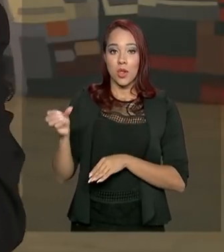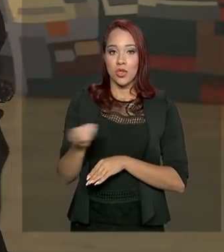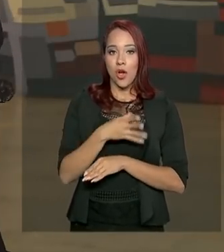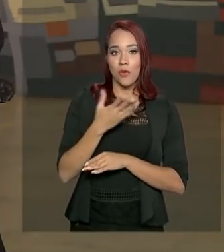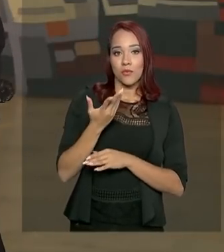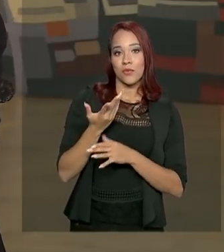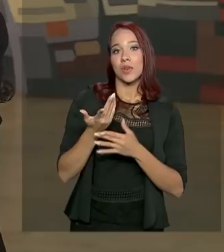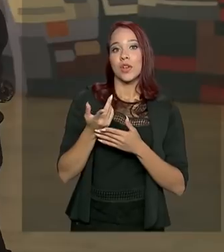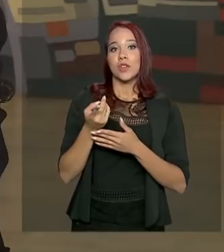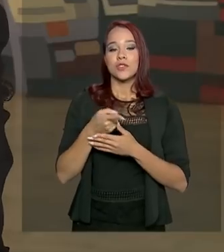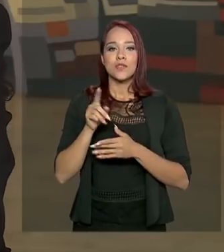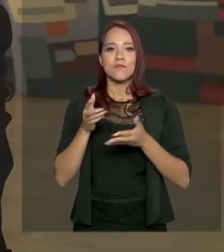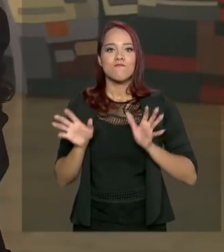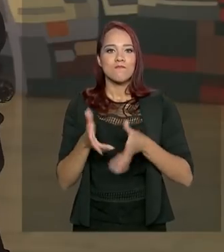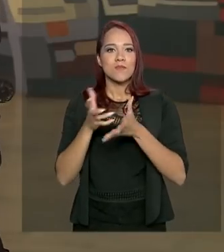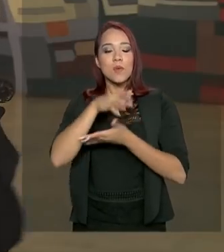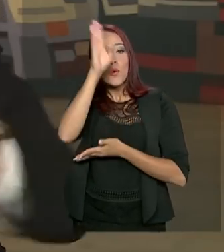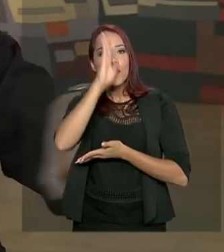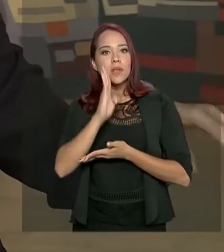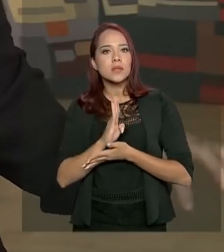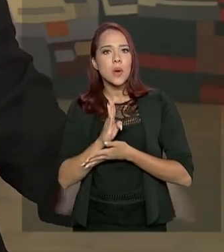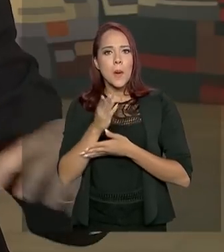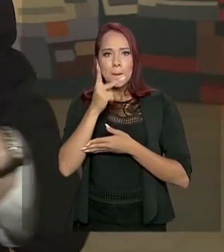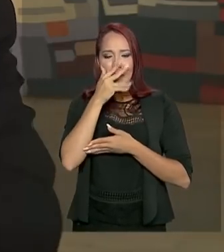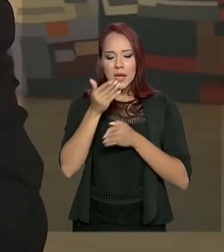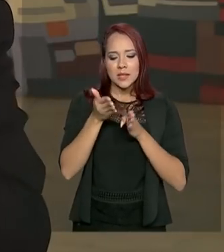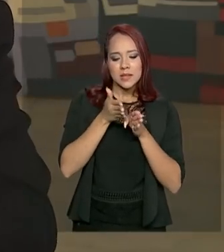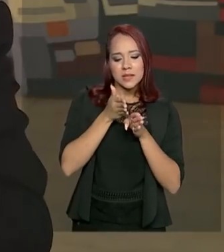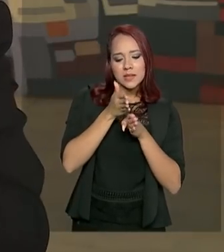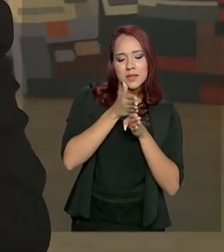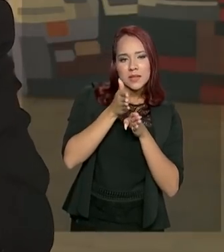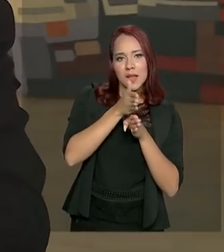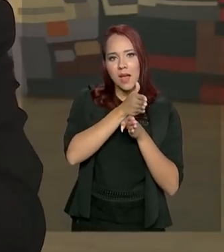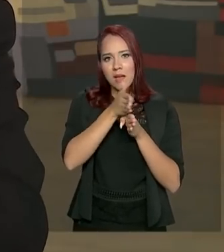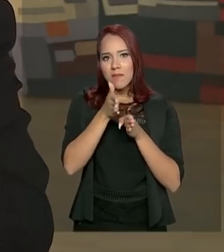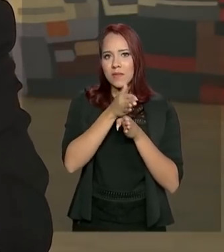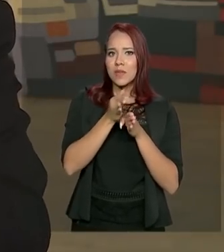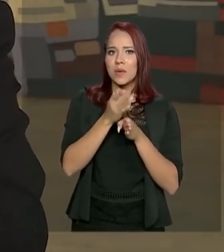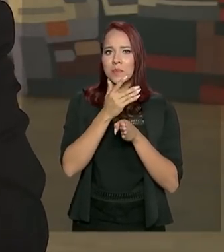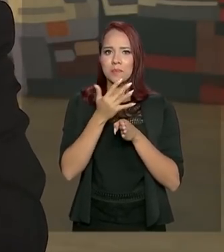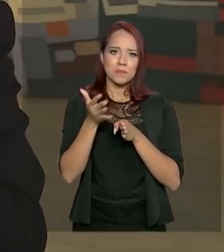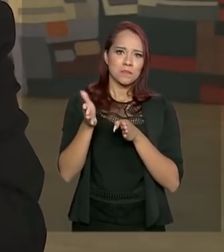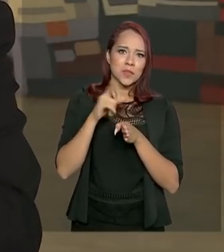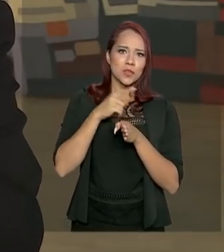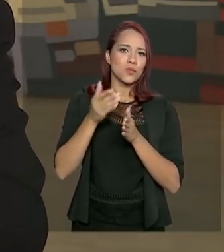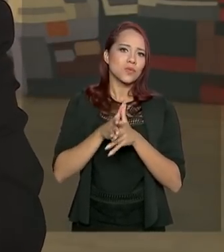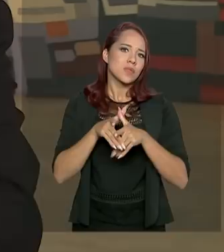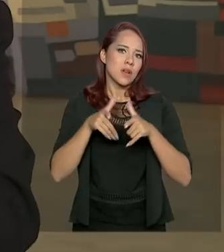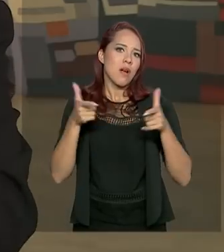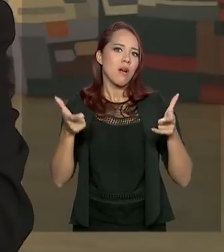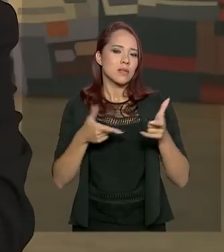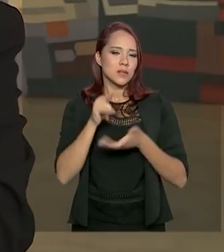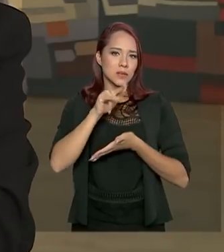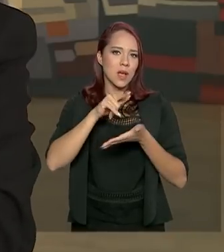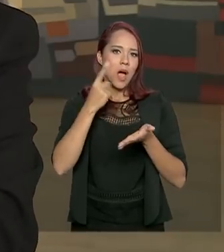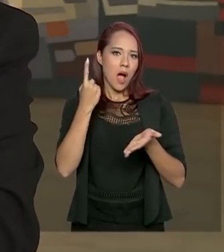investimentos, a gente coloca o Brasil, que estava à margem dos grandes acordos e dos